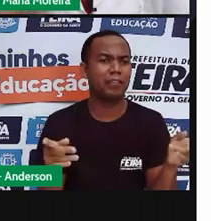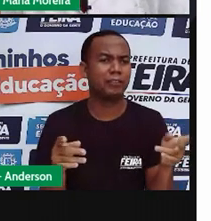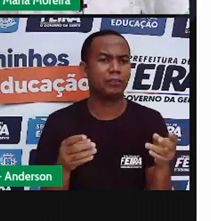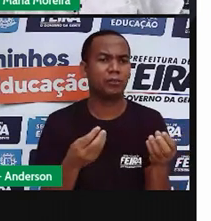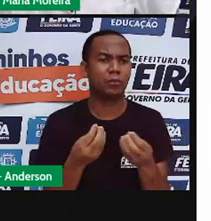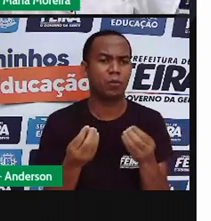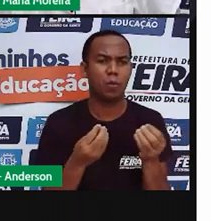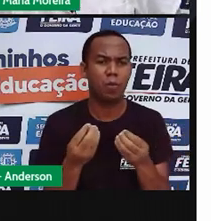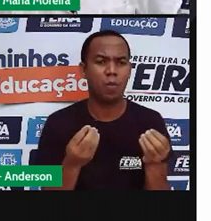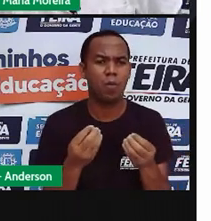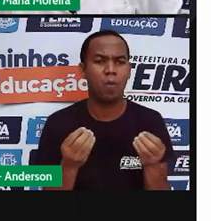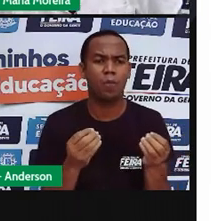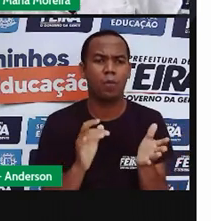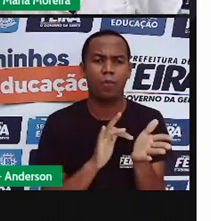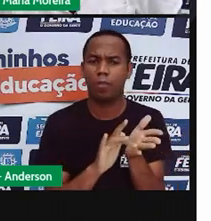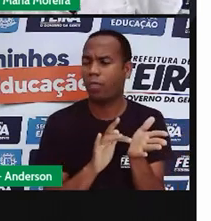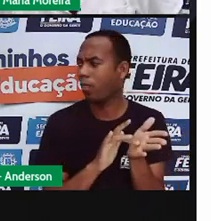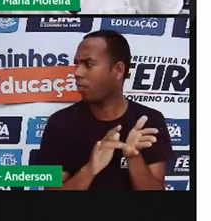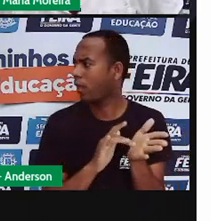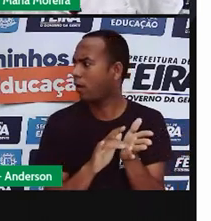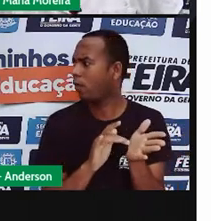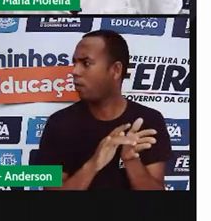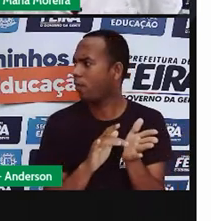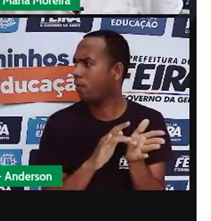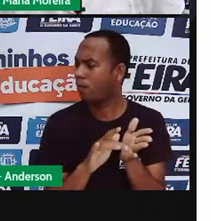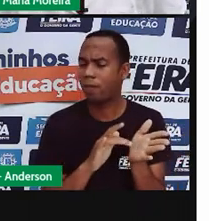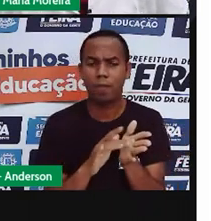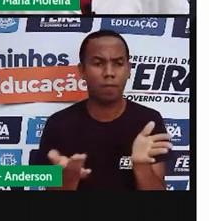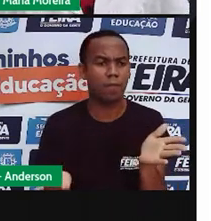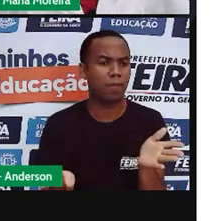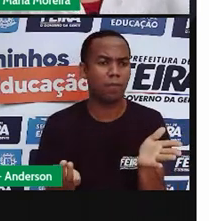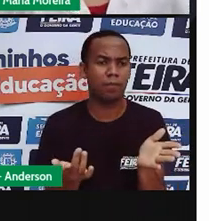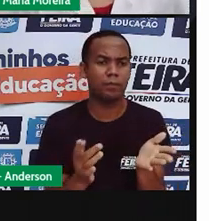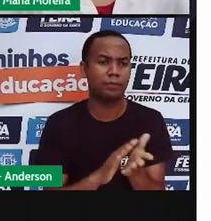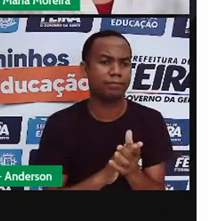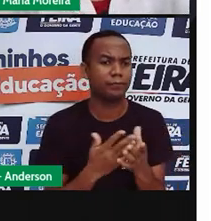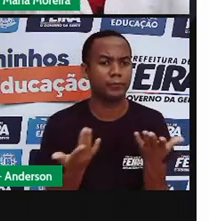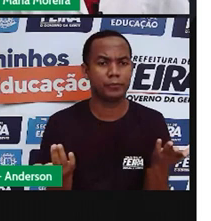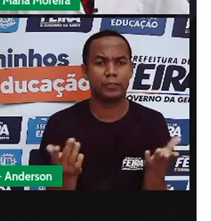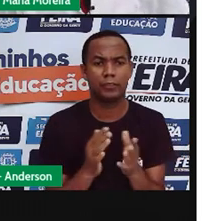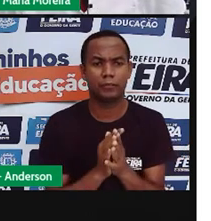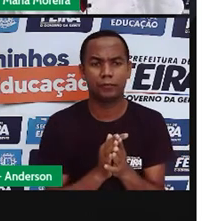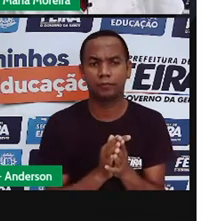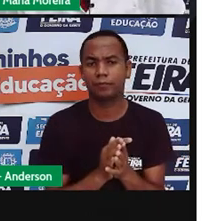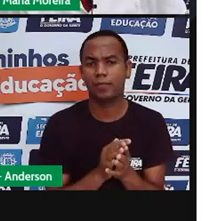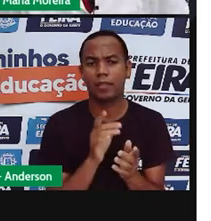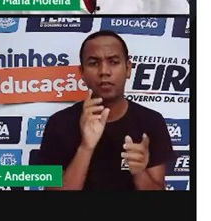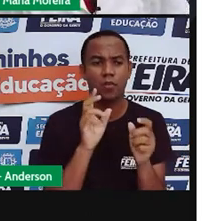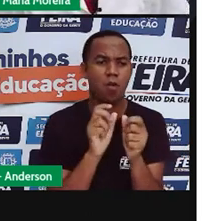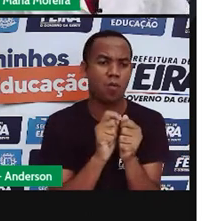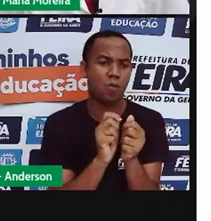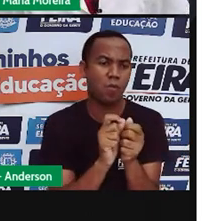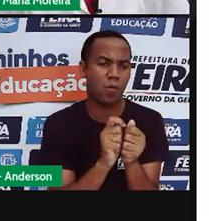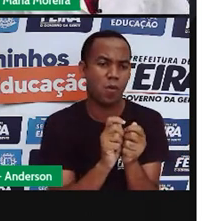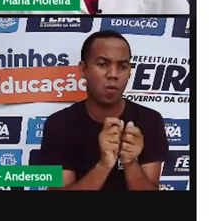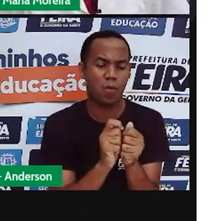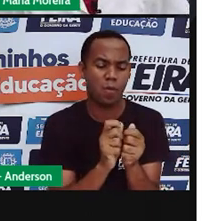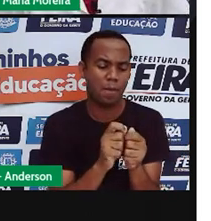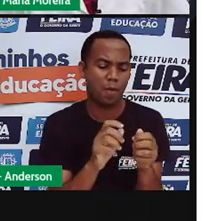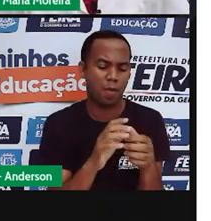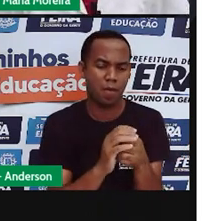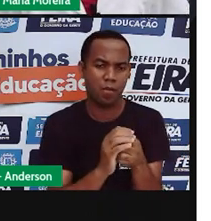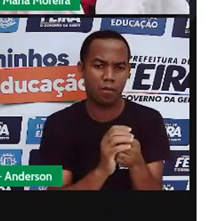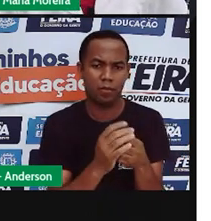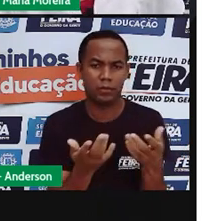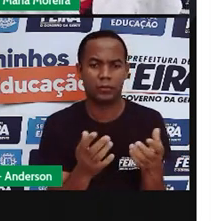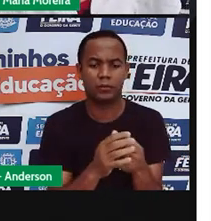A gente não teve slime. Você teve slime, Anderson? Também não tive, não. Tinha massinha de modelar. Inclusive, vai ter aqui massinha de modelar